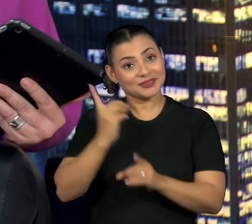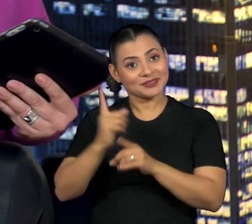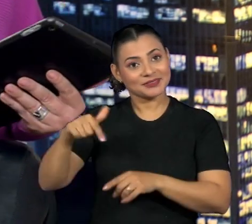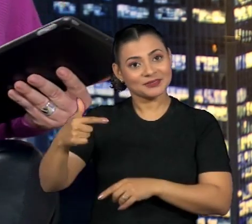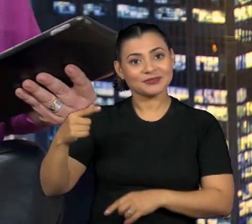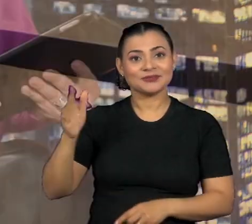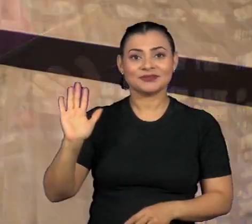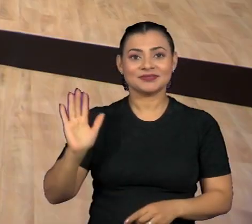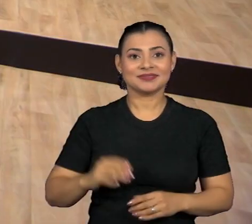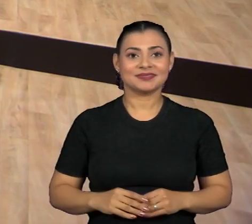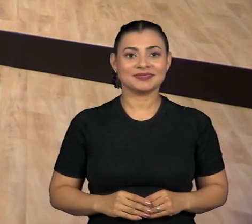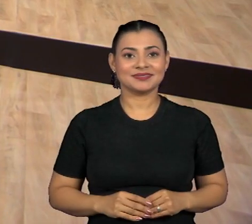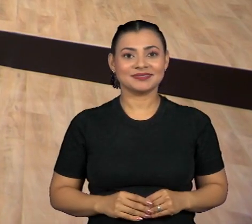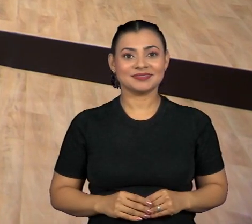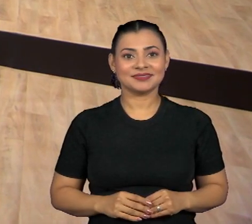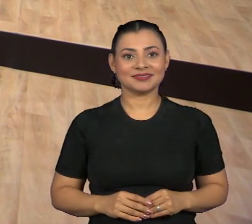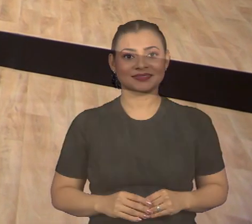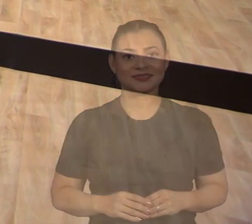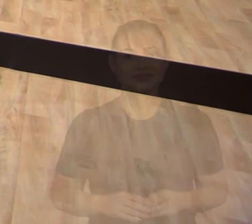próxima.